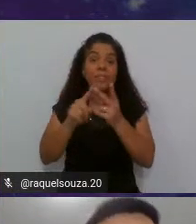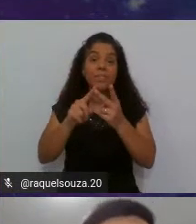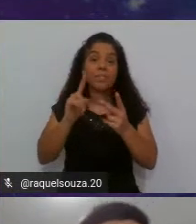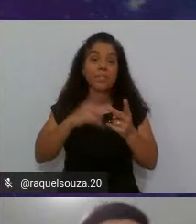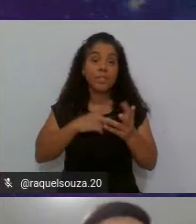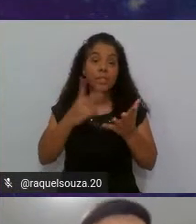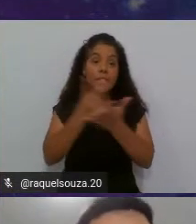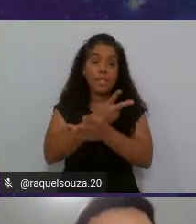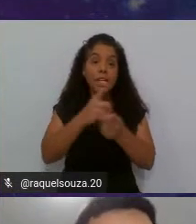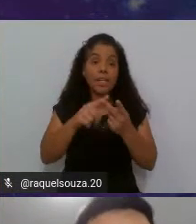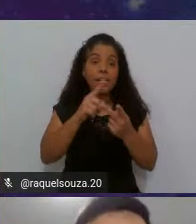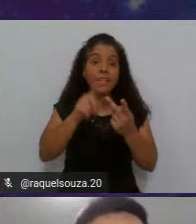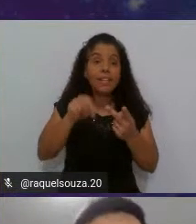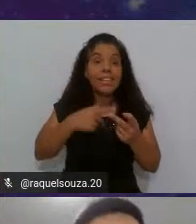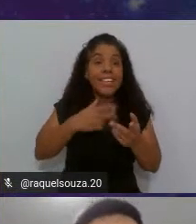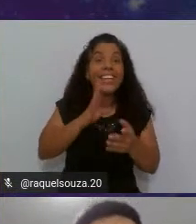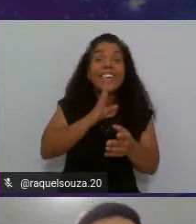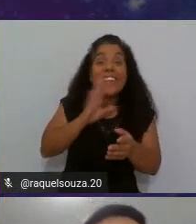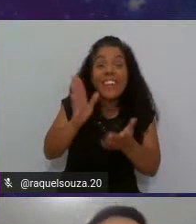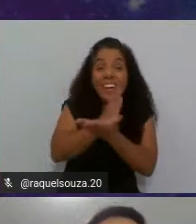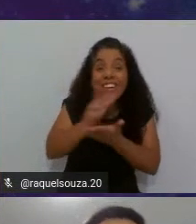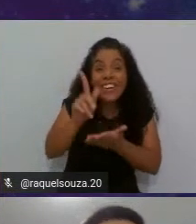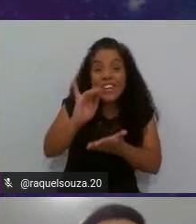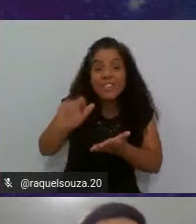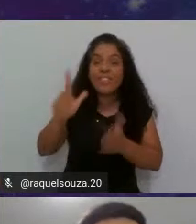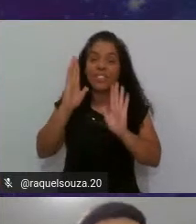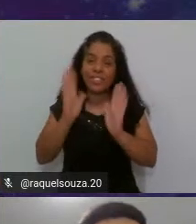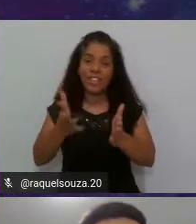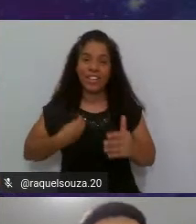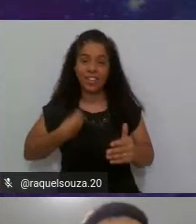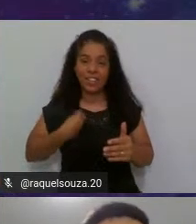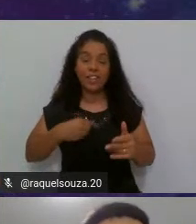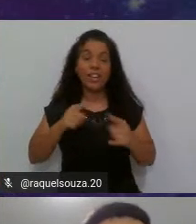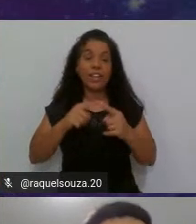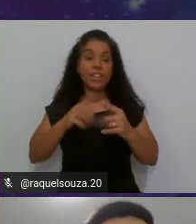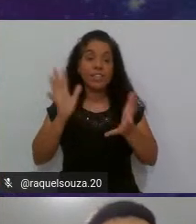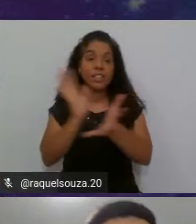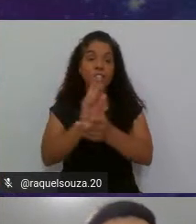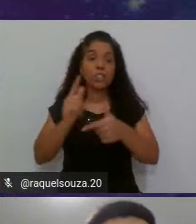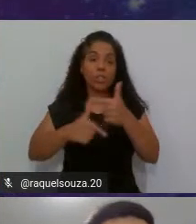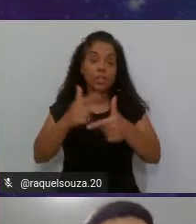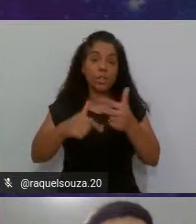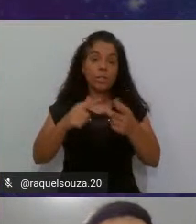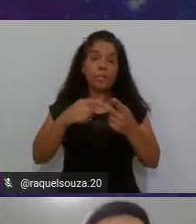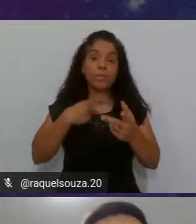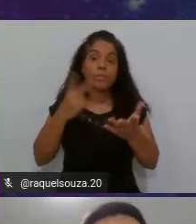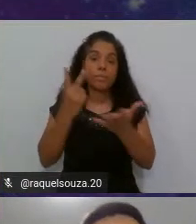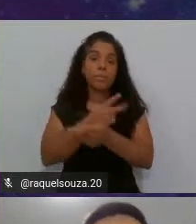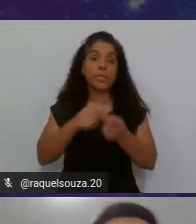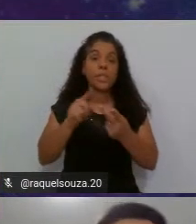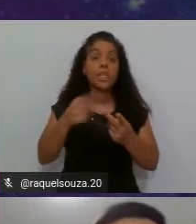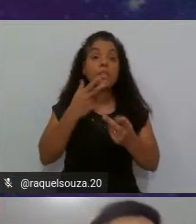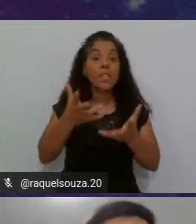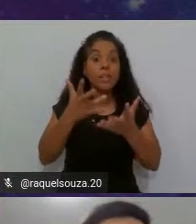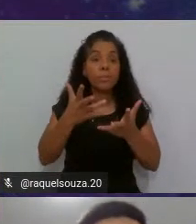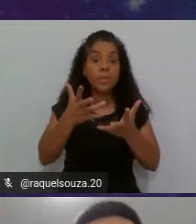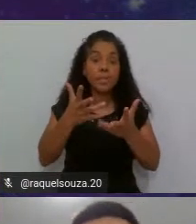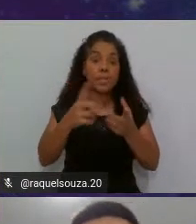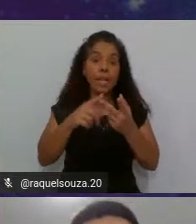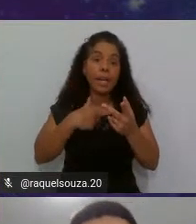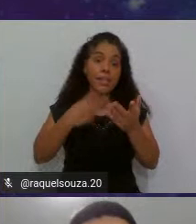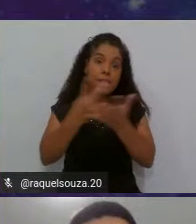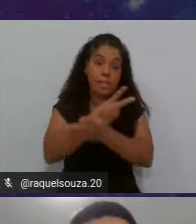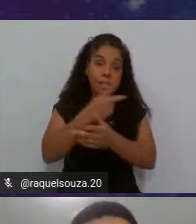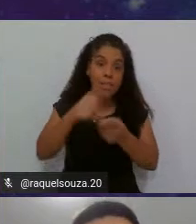conhecem algum Gabriel, que já viveu essa jornada aí que eu descrevi aqui para vocês. E queria, diz aí para mim,